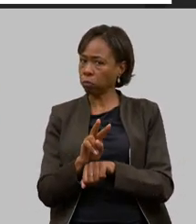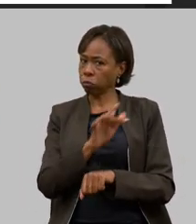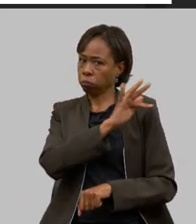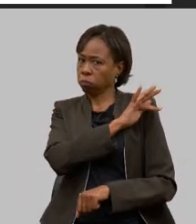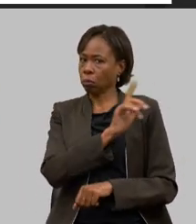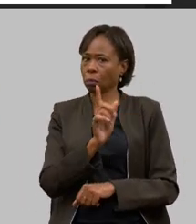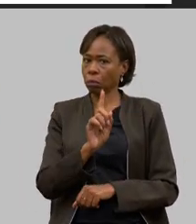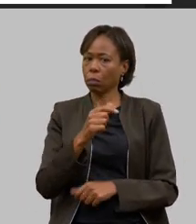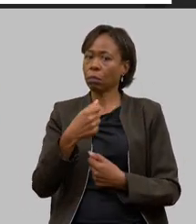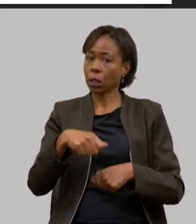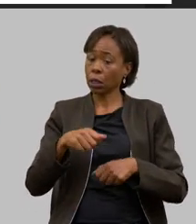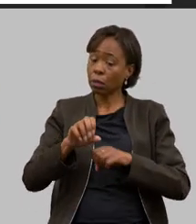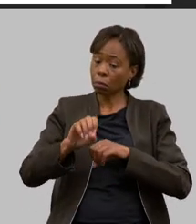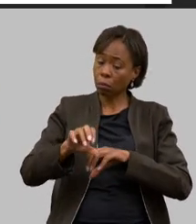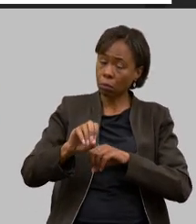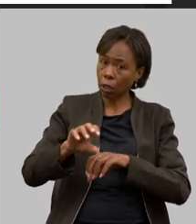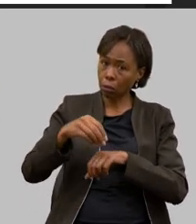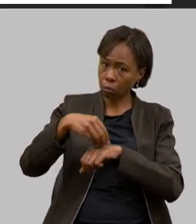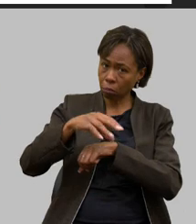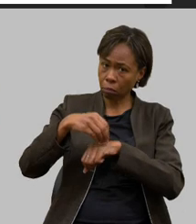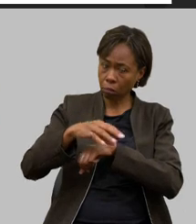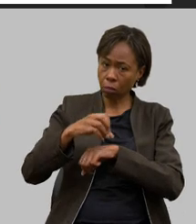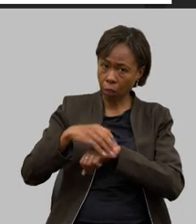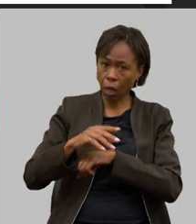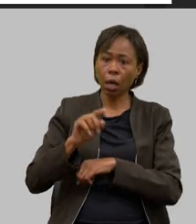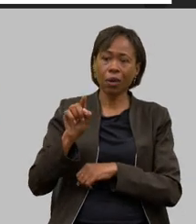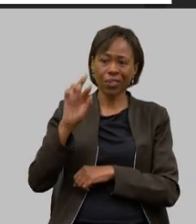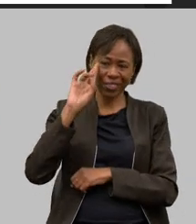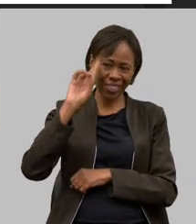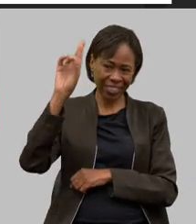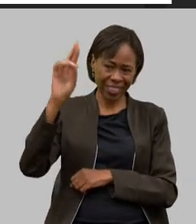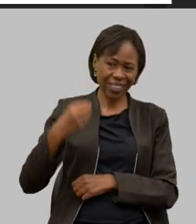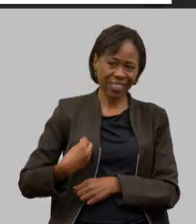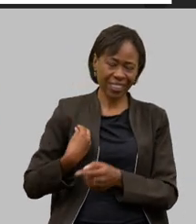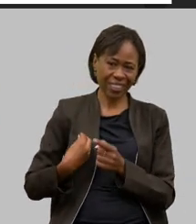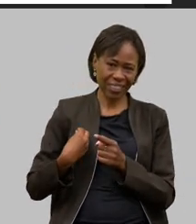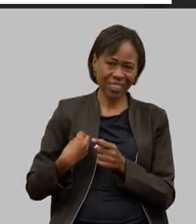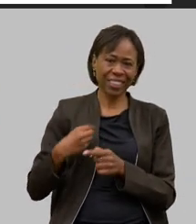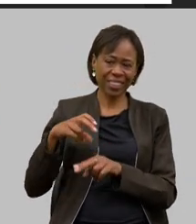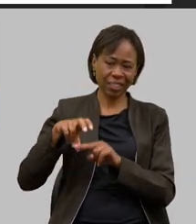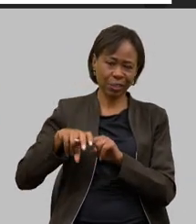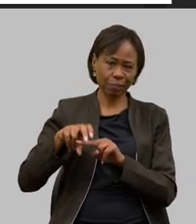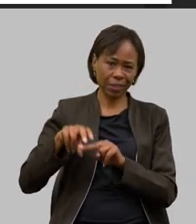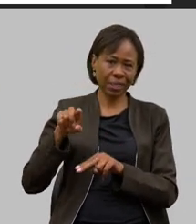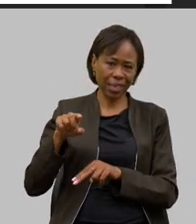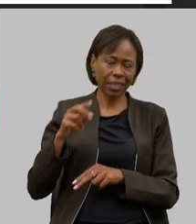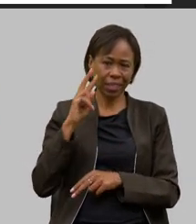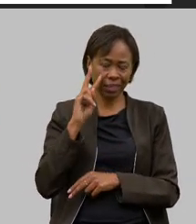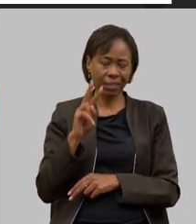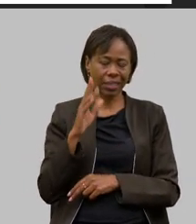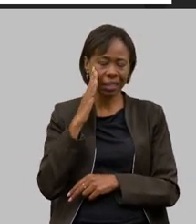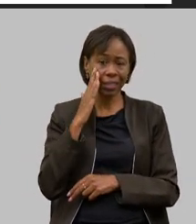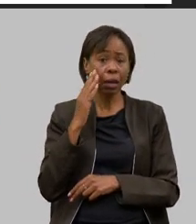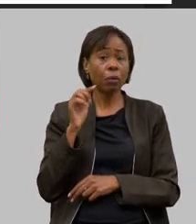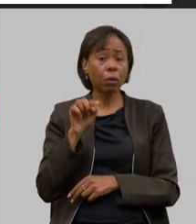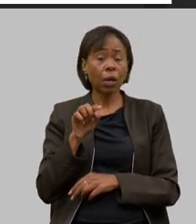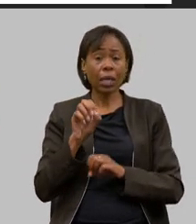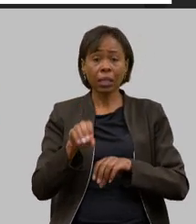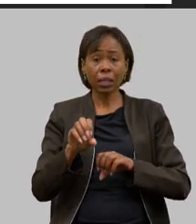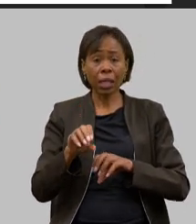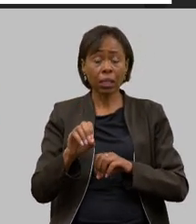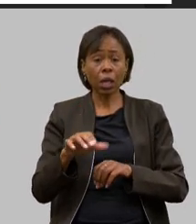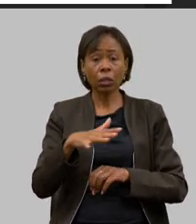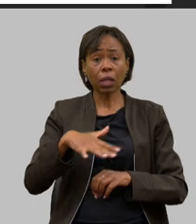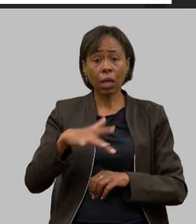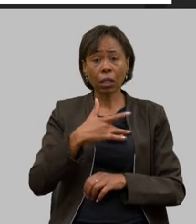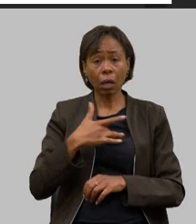que educar está aqui o nosso diretor técnico Guilherme que representa o diretor-geral está ali sentado participando mas a educação sanitária é